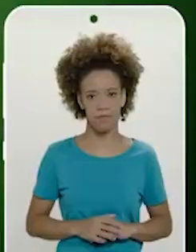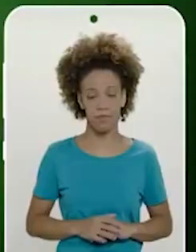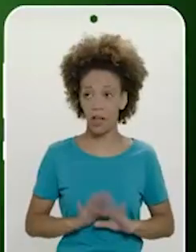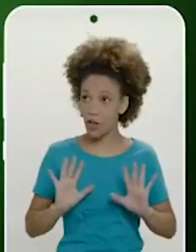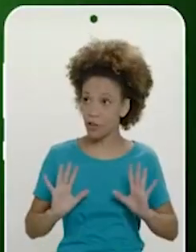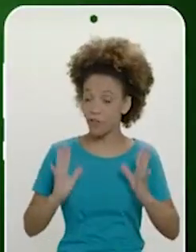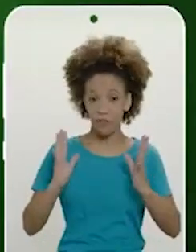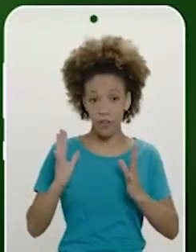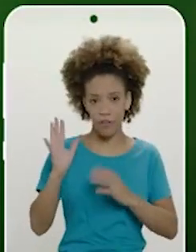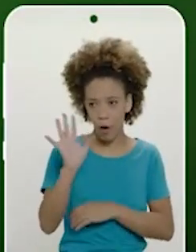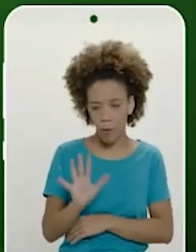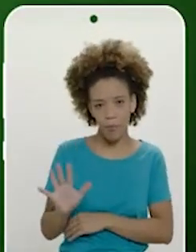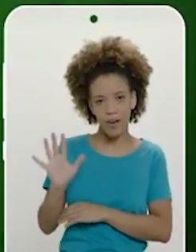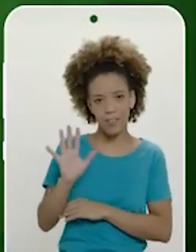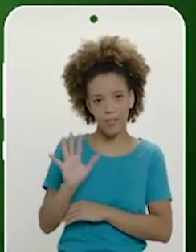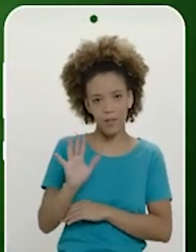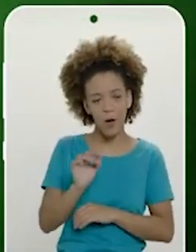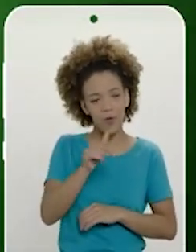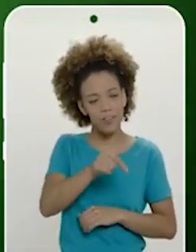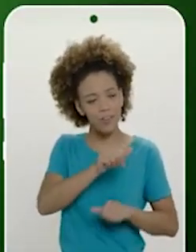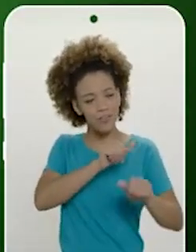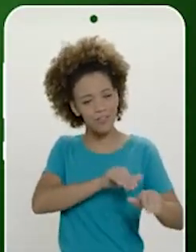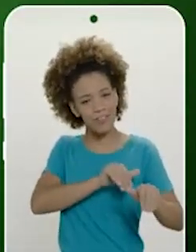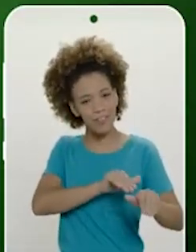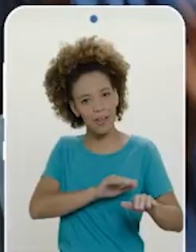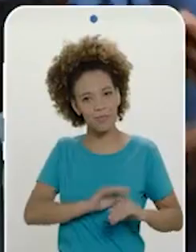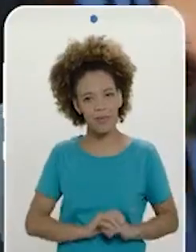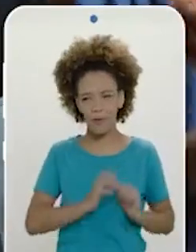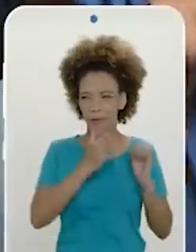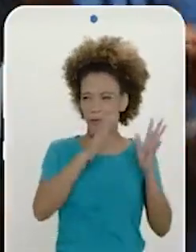Viva o Brasil! Viva o 7 de setembro!